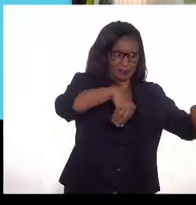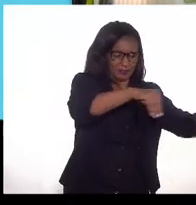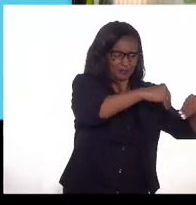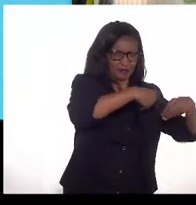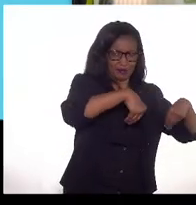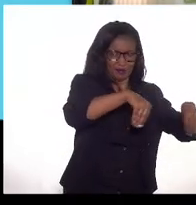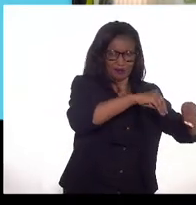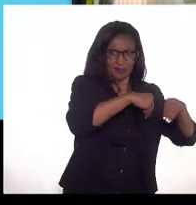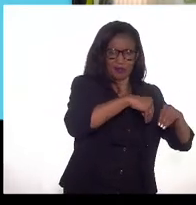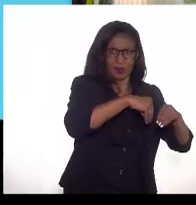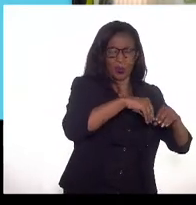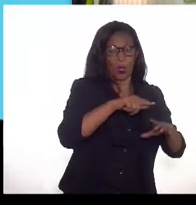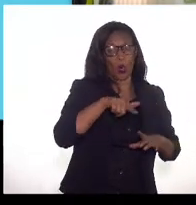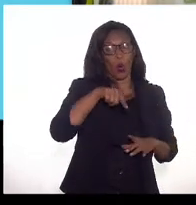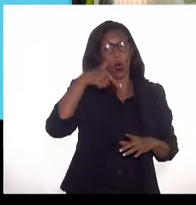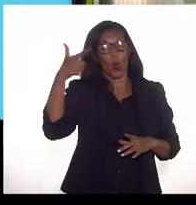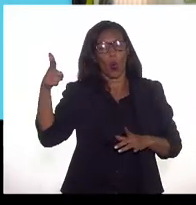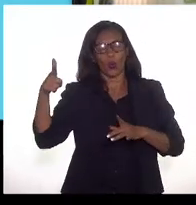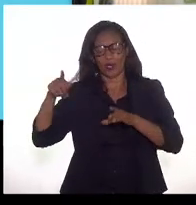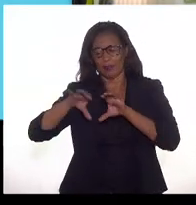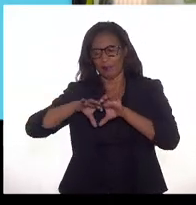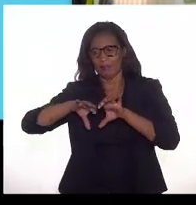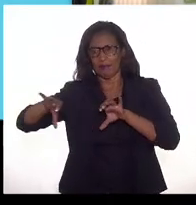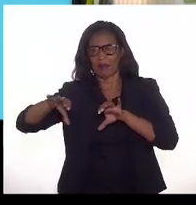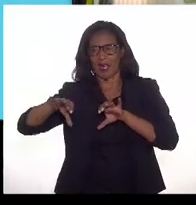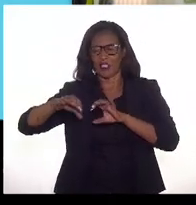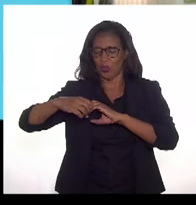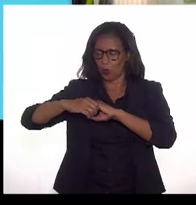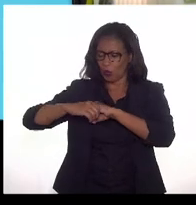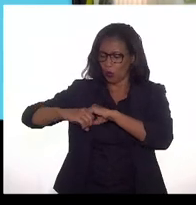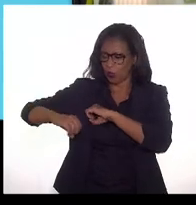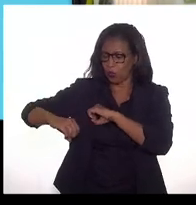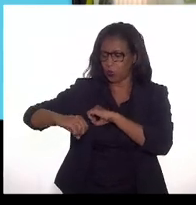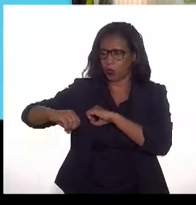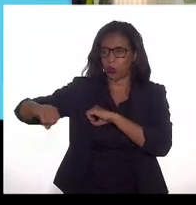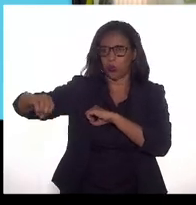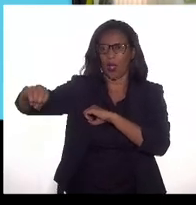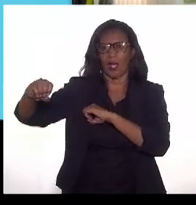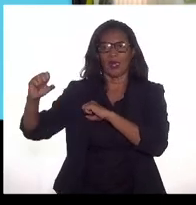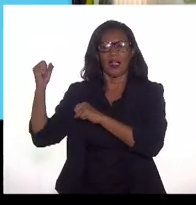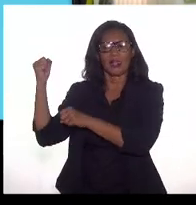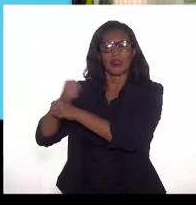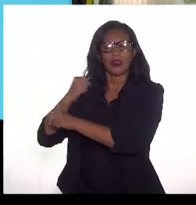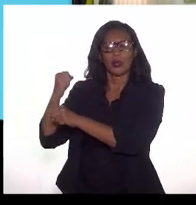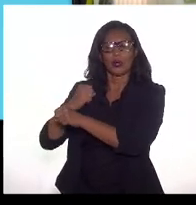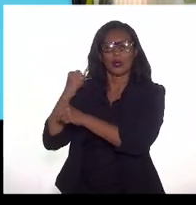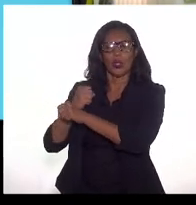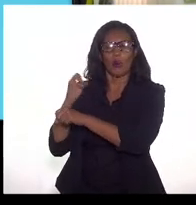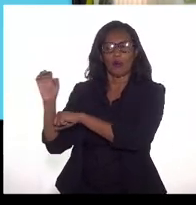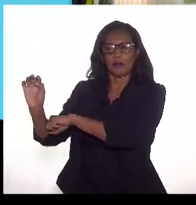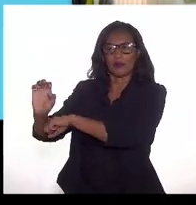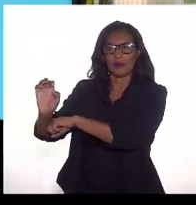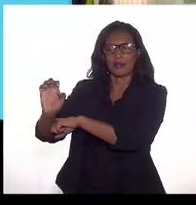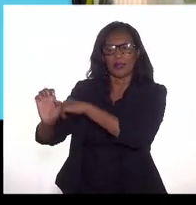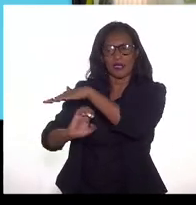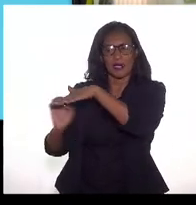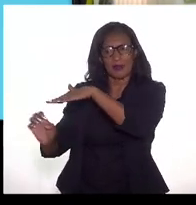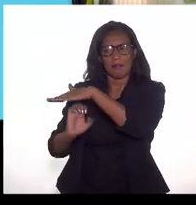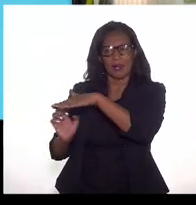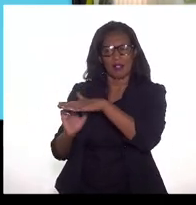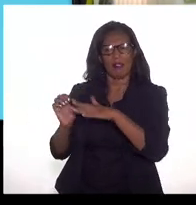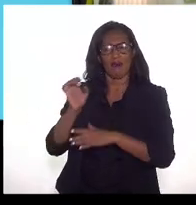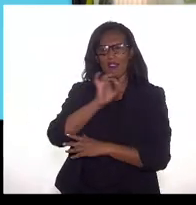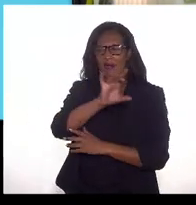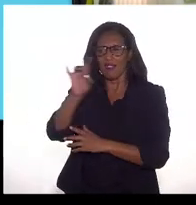consumido nos campos de petróleo ou nas instalações dos concessionários e que cada plataforma pode dar aí para a gente